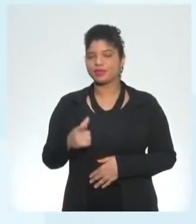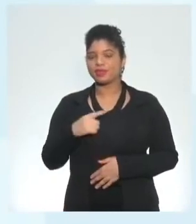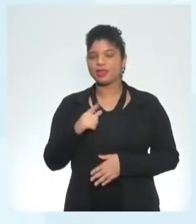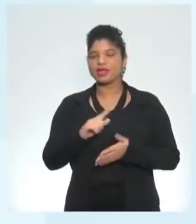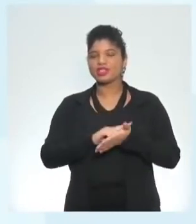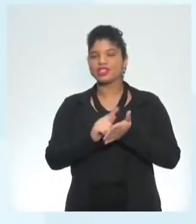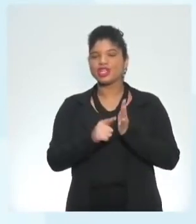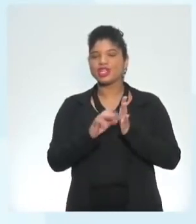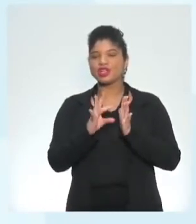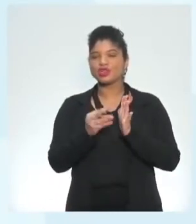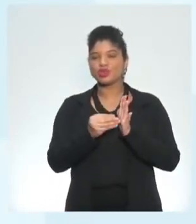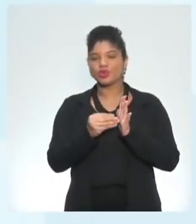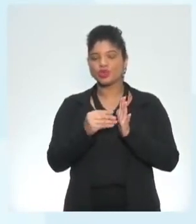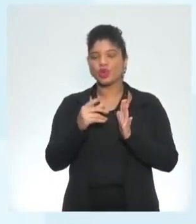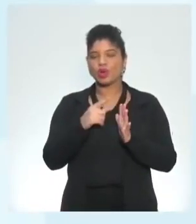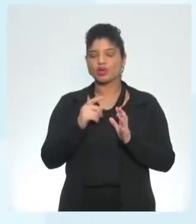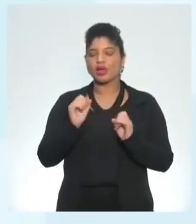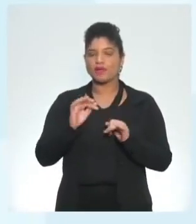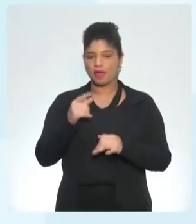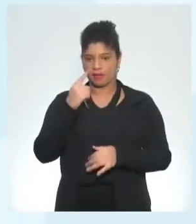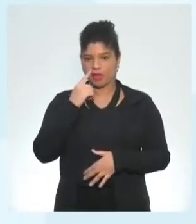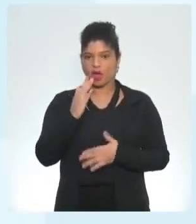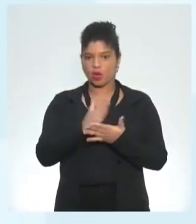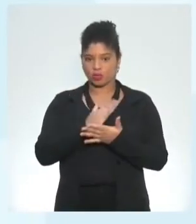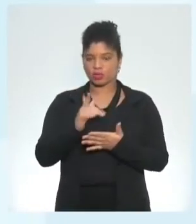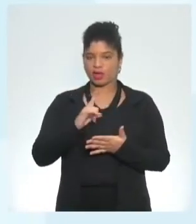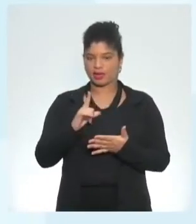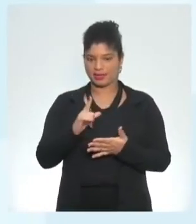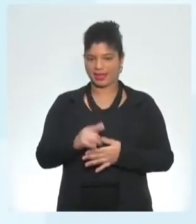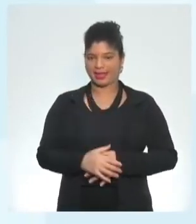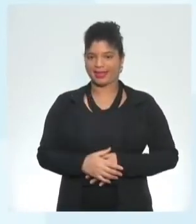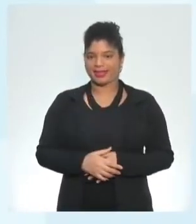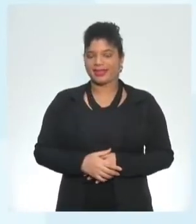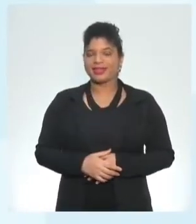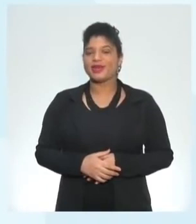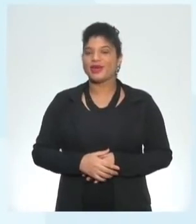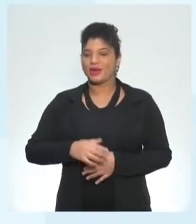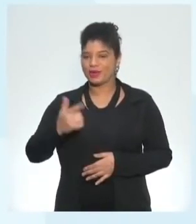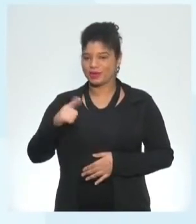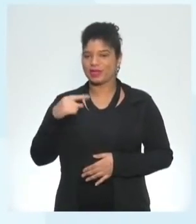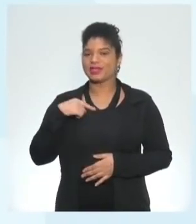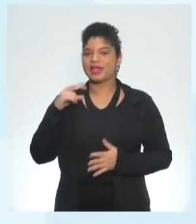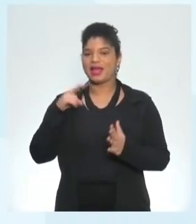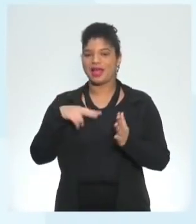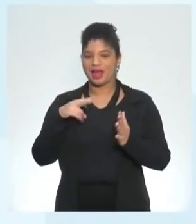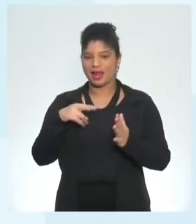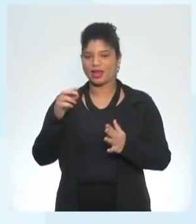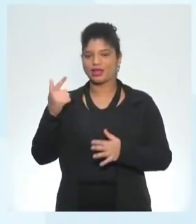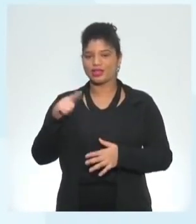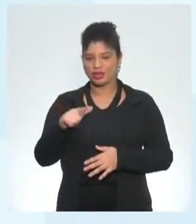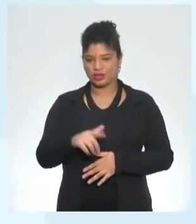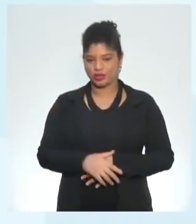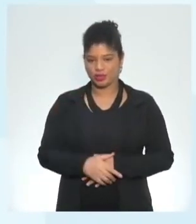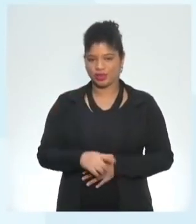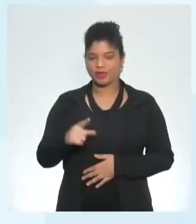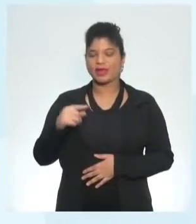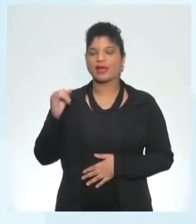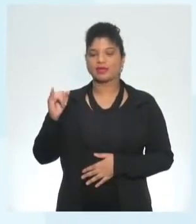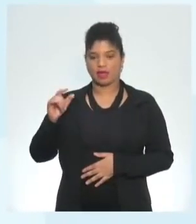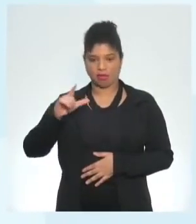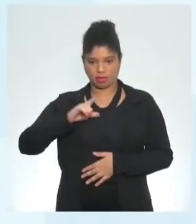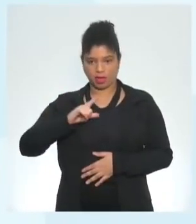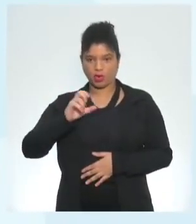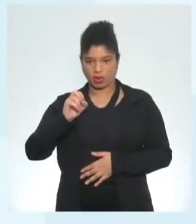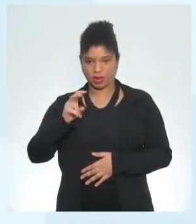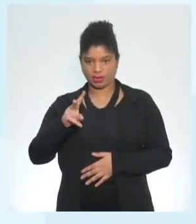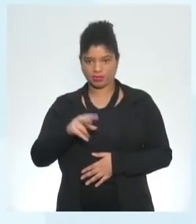que a gente trabalhou aula passada alguns deles e a mesma coisa a gente vai ler repetir vocês repetem em casa para poder pegar